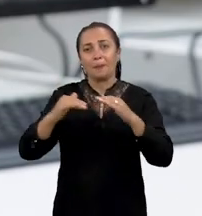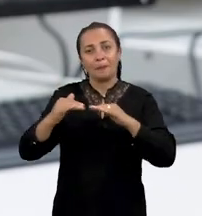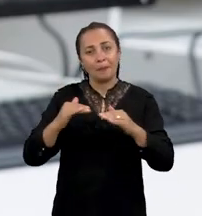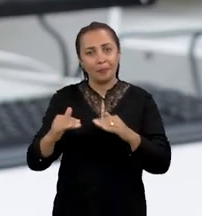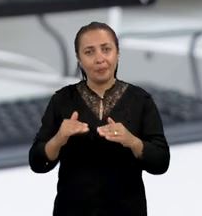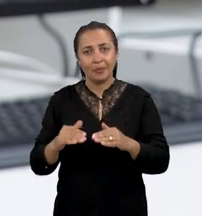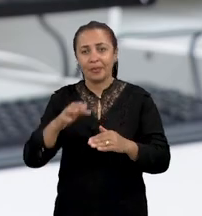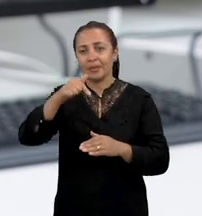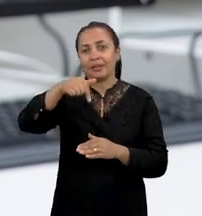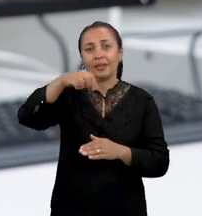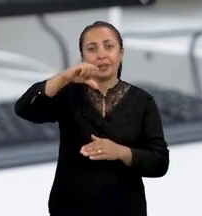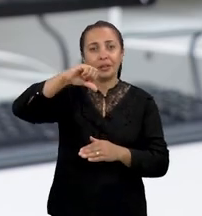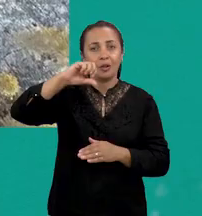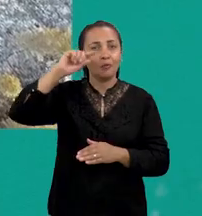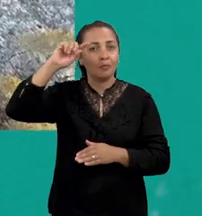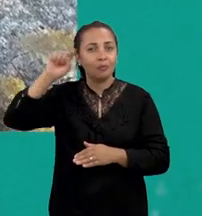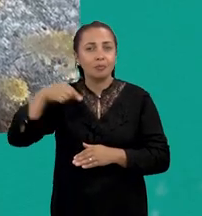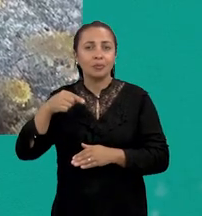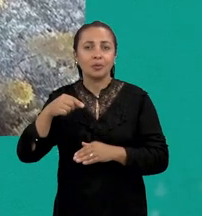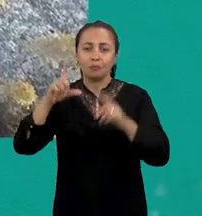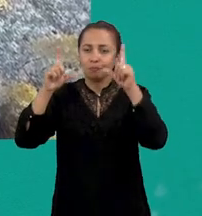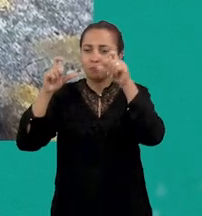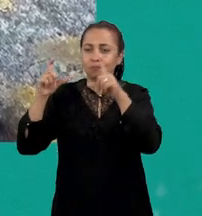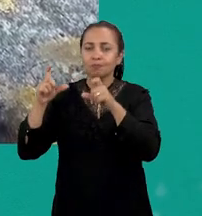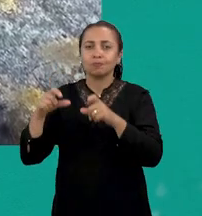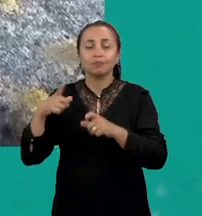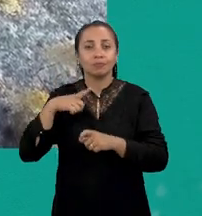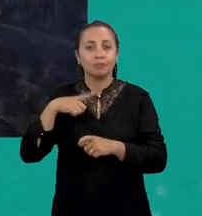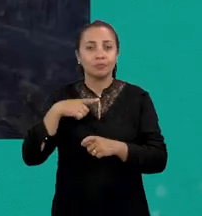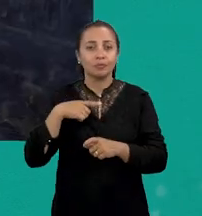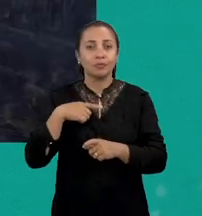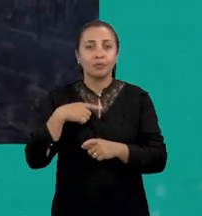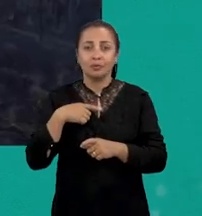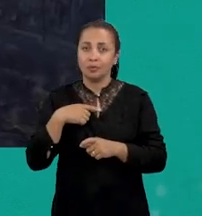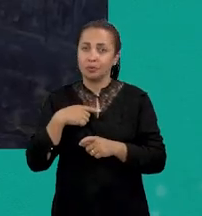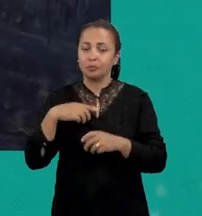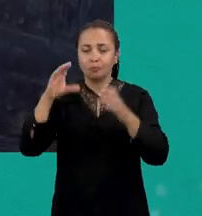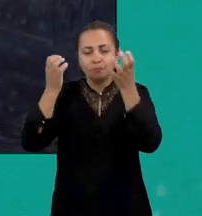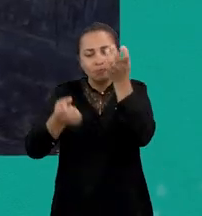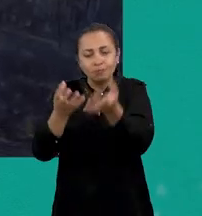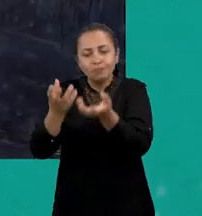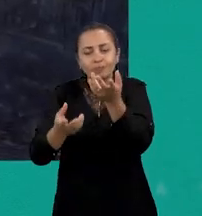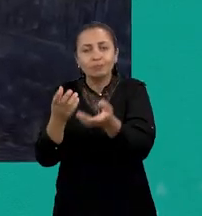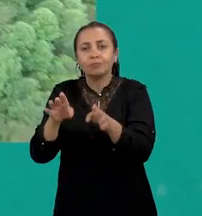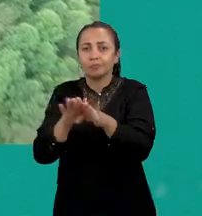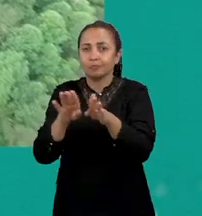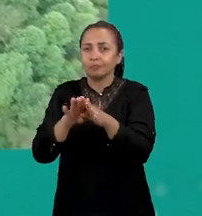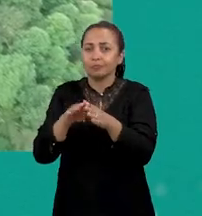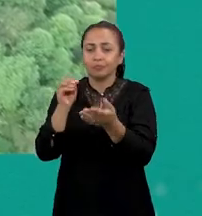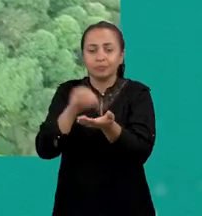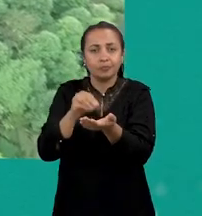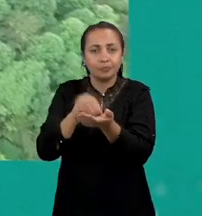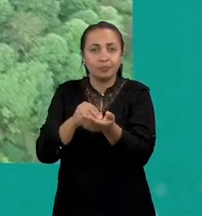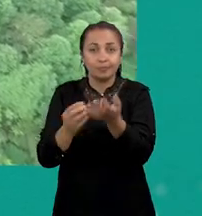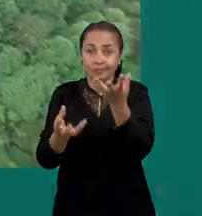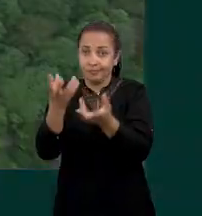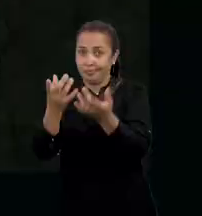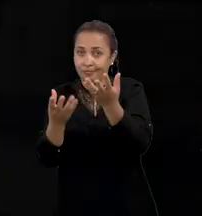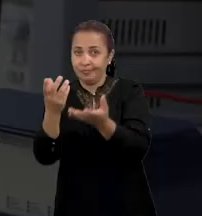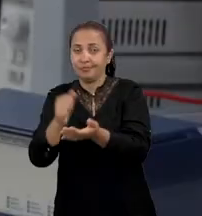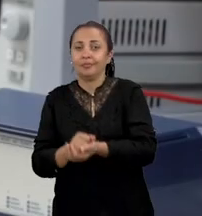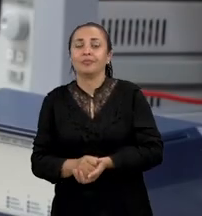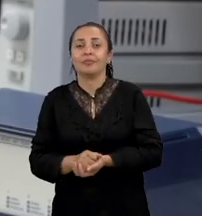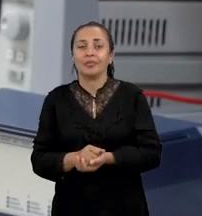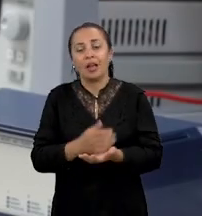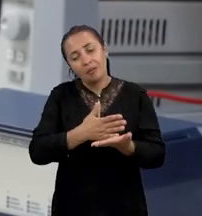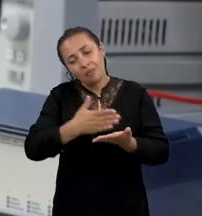de 79 mil imagens, contendo incêndio e a ocorrência de incêndio, e no caso, ausência de incêndio.